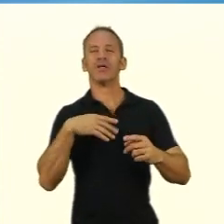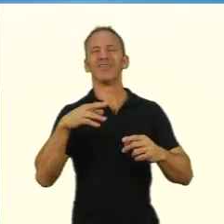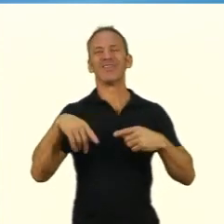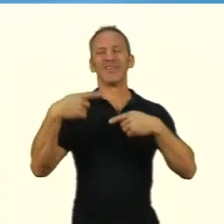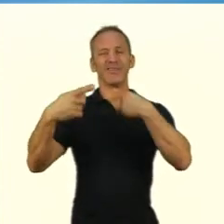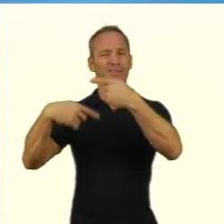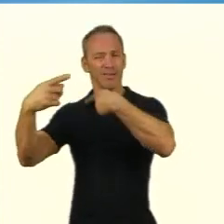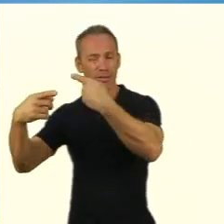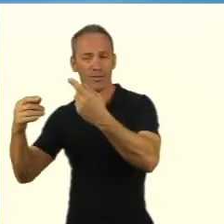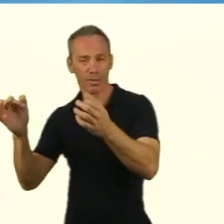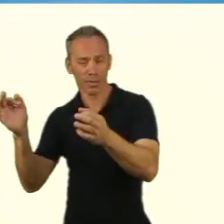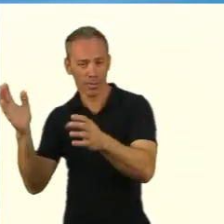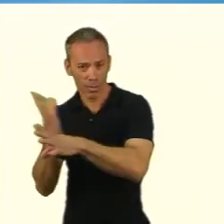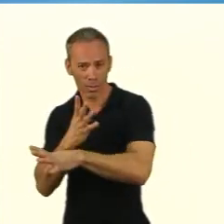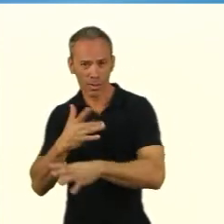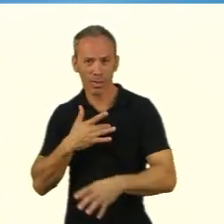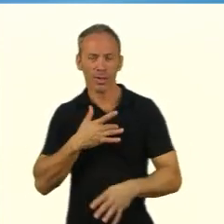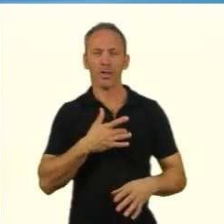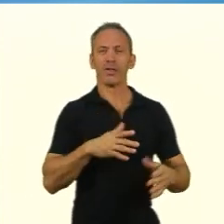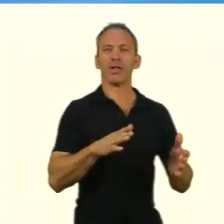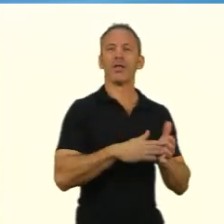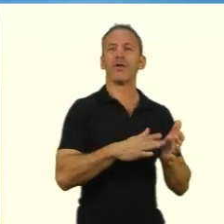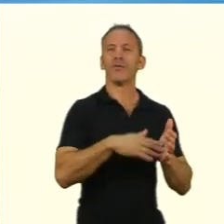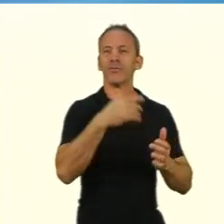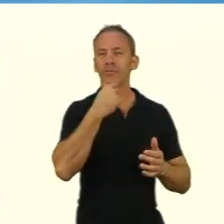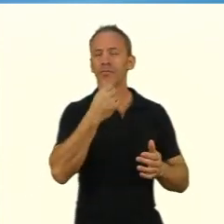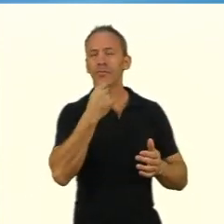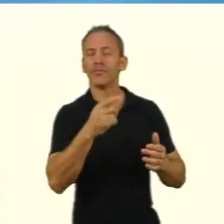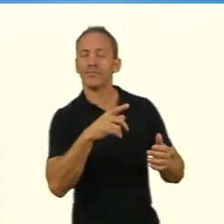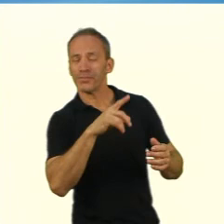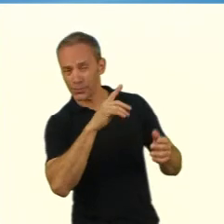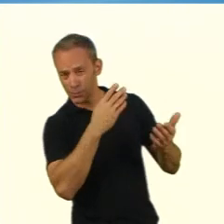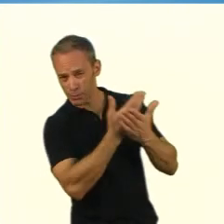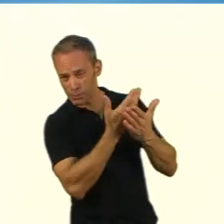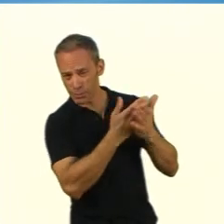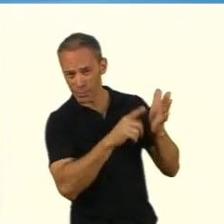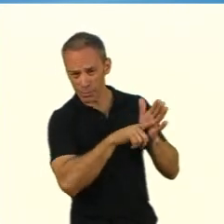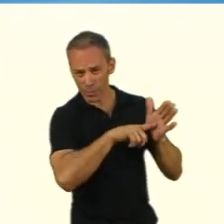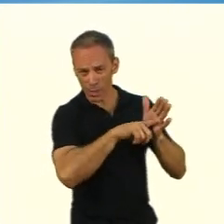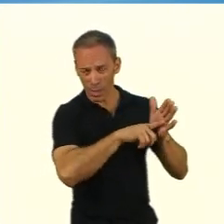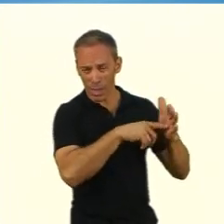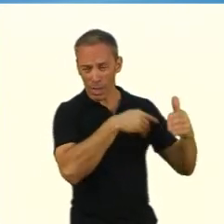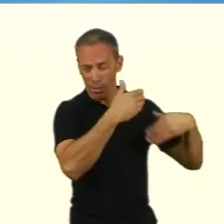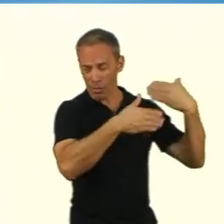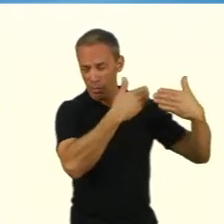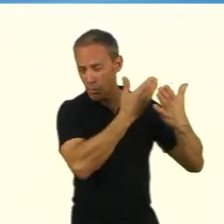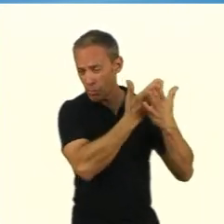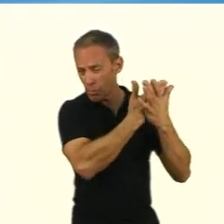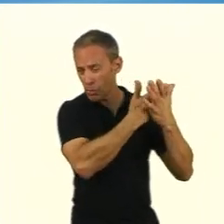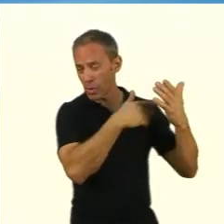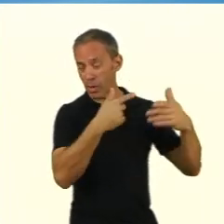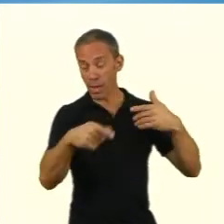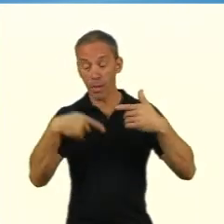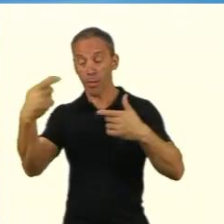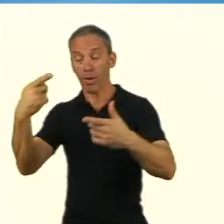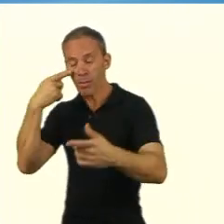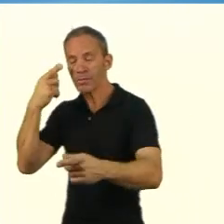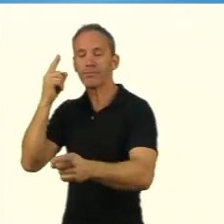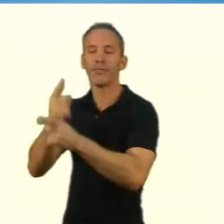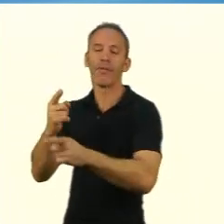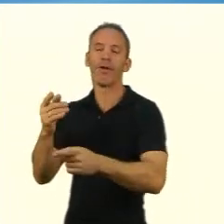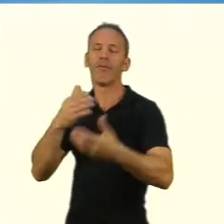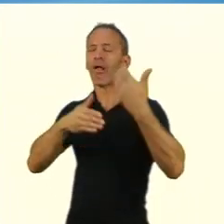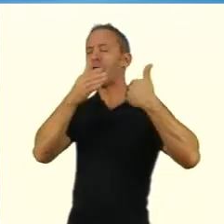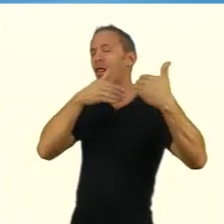social de um trabalho pode ser percebida depois de alguns séculos os trabalhos de Einstein foram percebidos muito